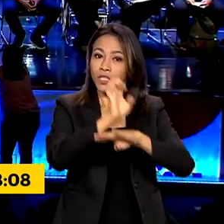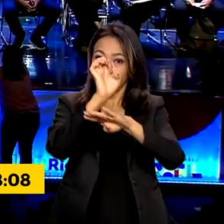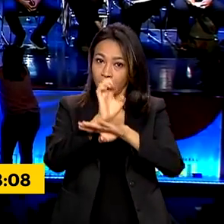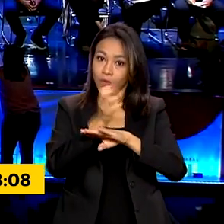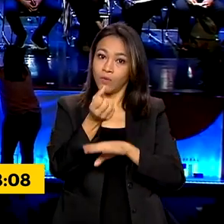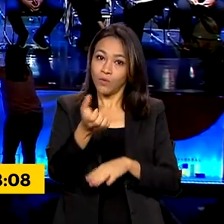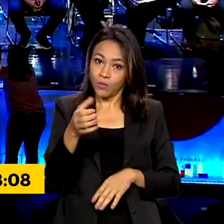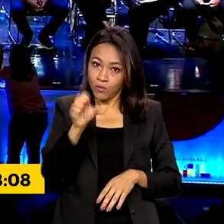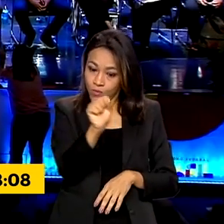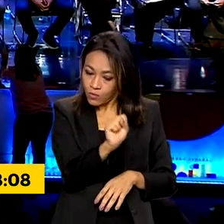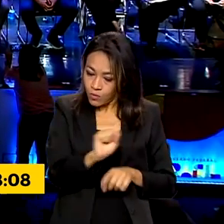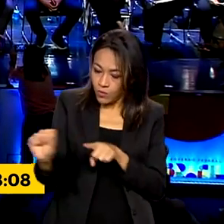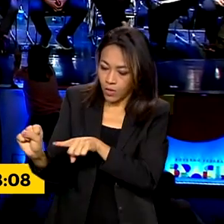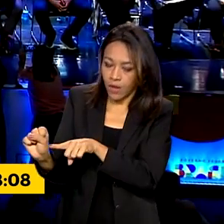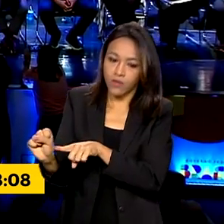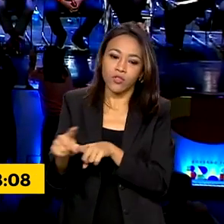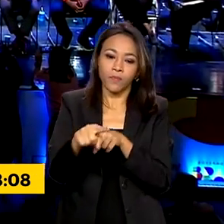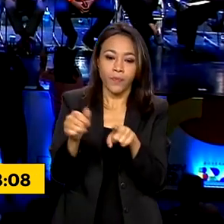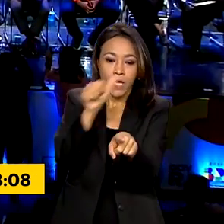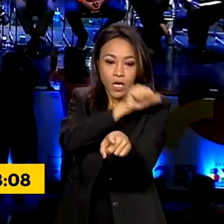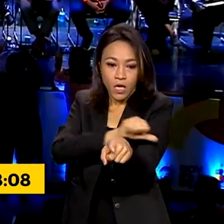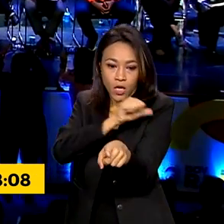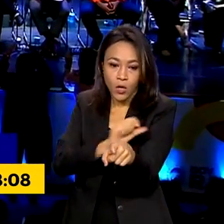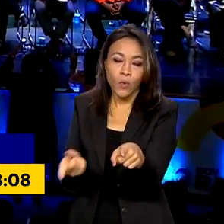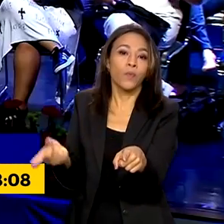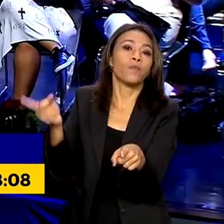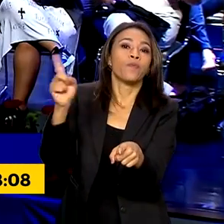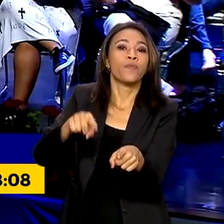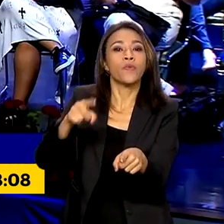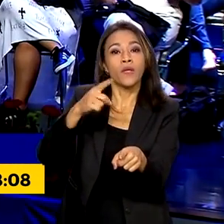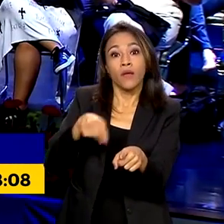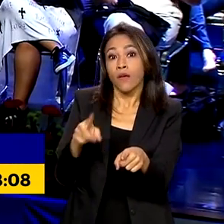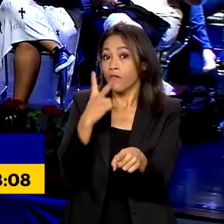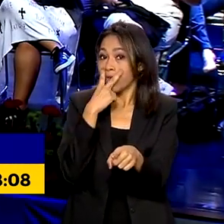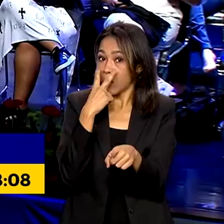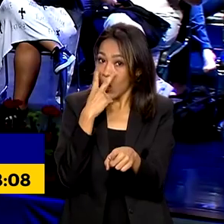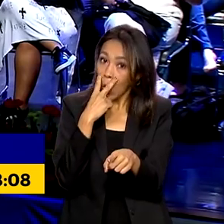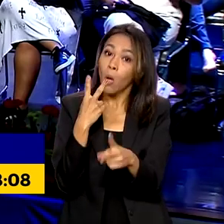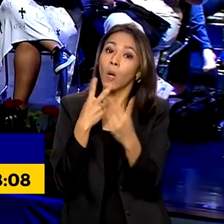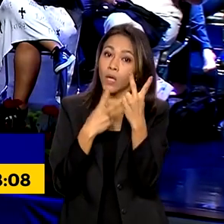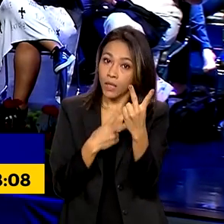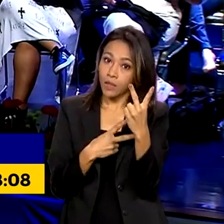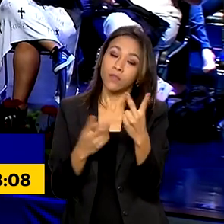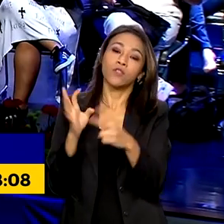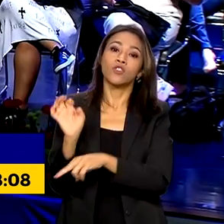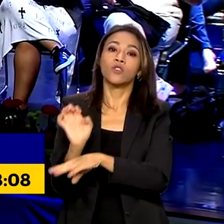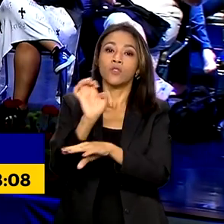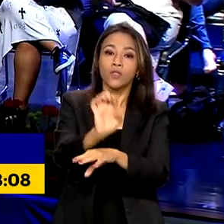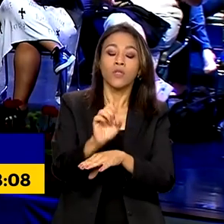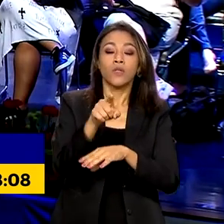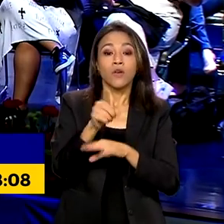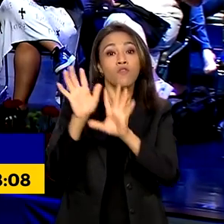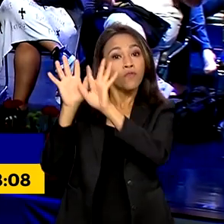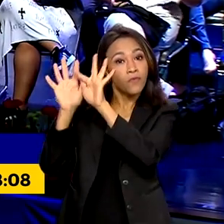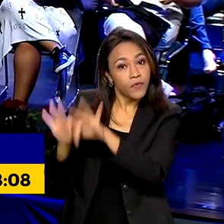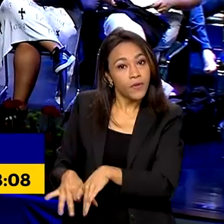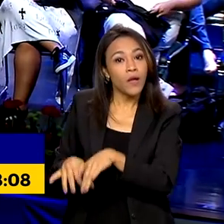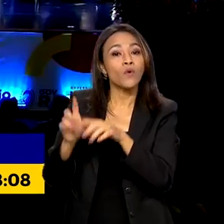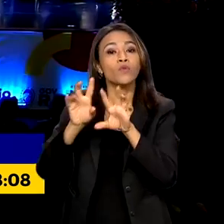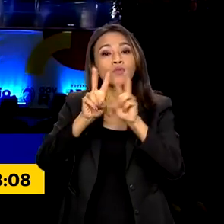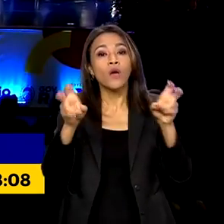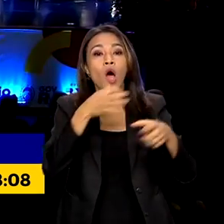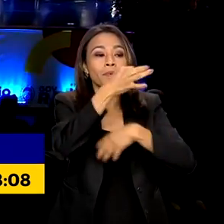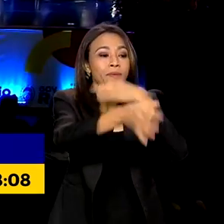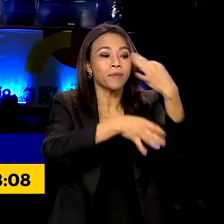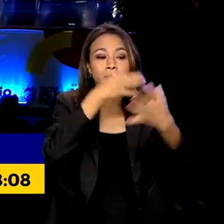Com as plenárias no Rio de Janeiro e em Vitória, o PPA Participativo chegou à reta final da consulta popular